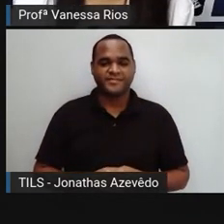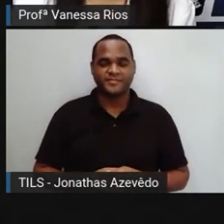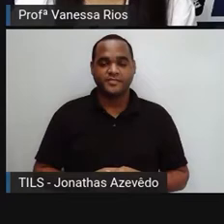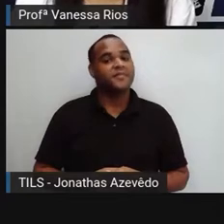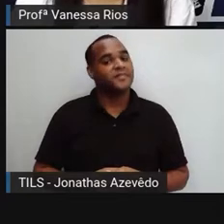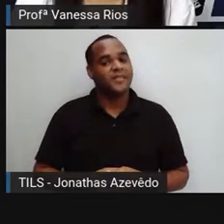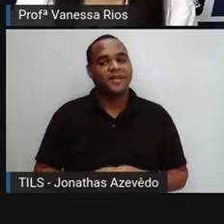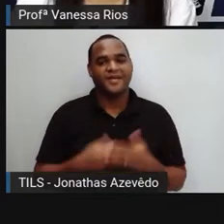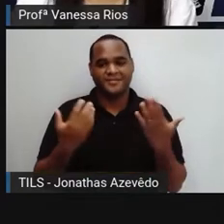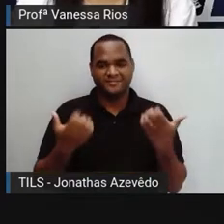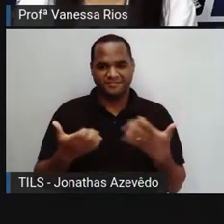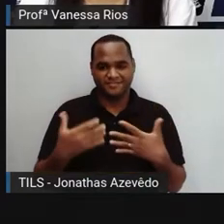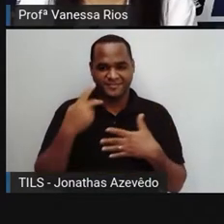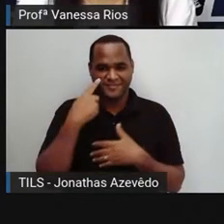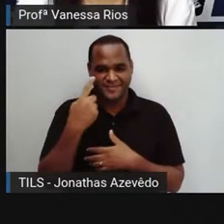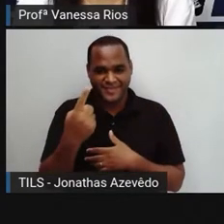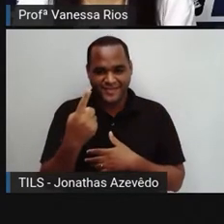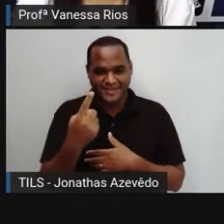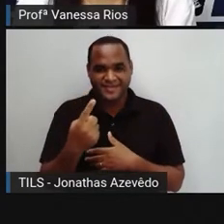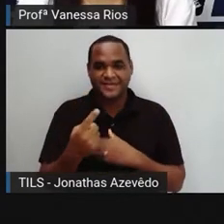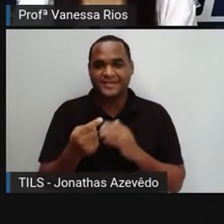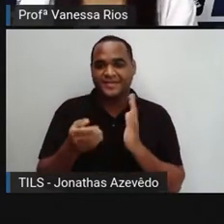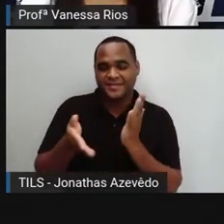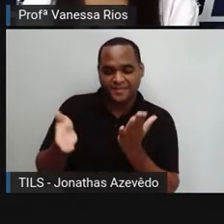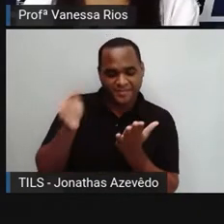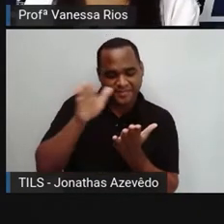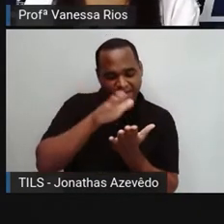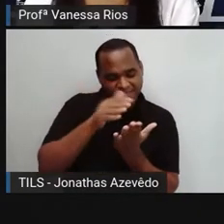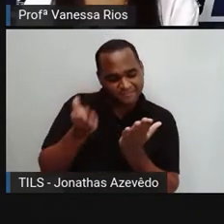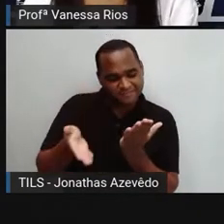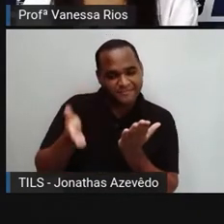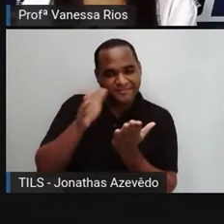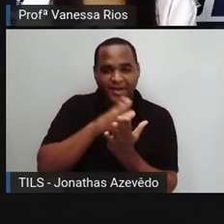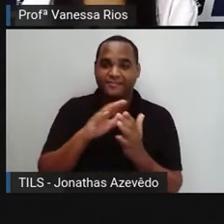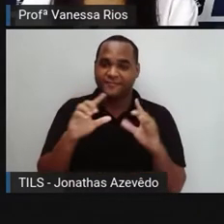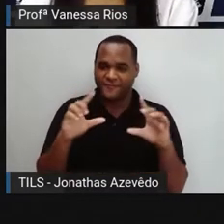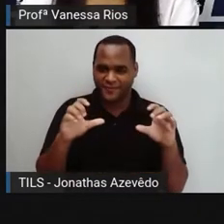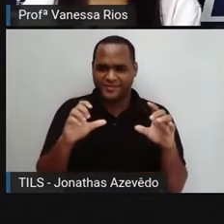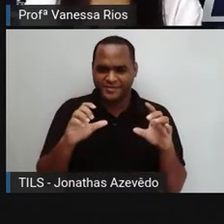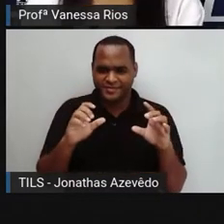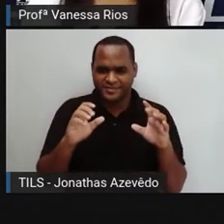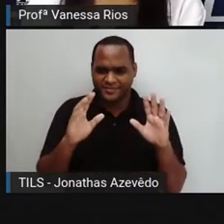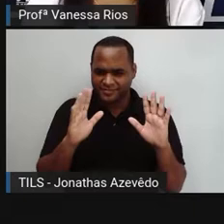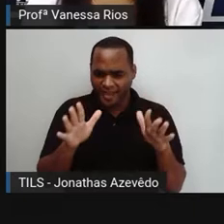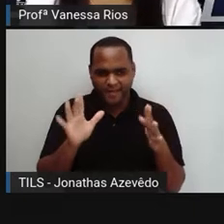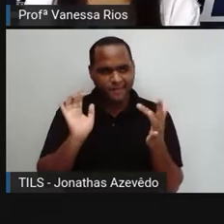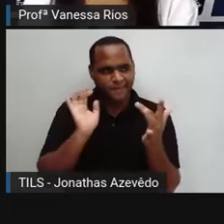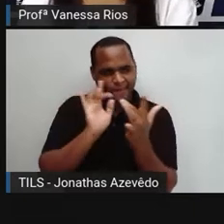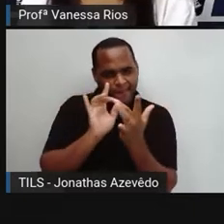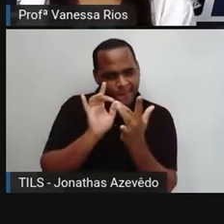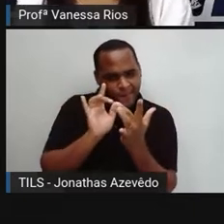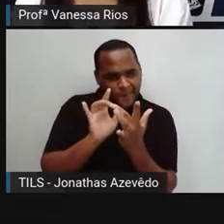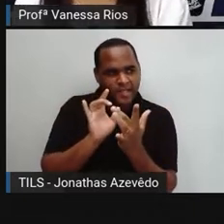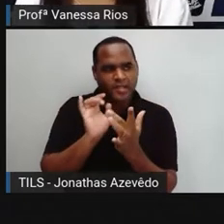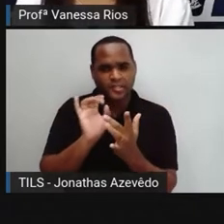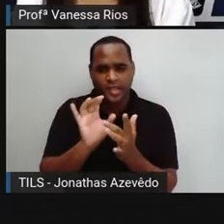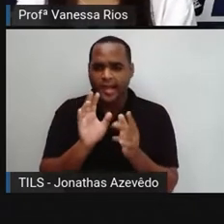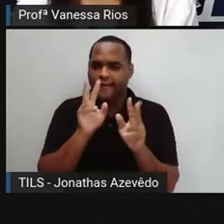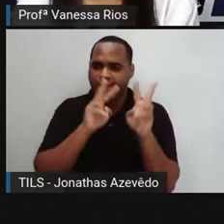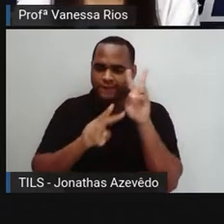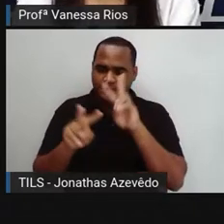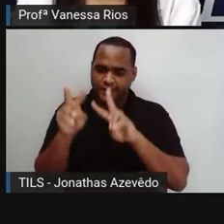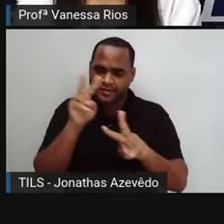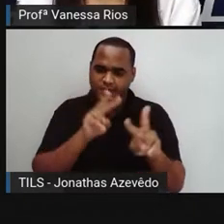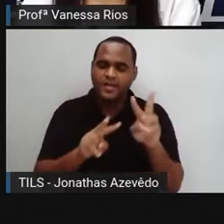a PRO traz aí essa imagem do álbum de fotografia. Já tiveram contato, já visualizaram,